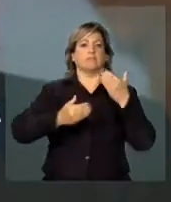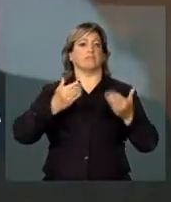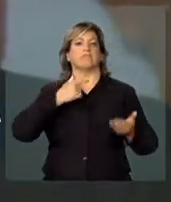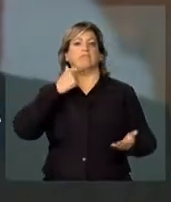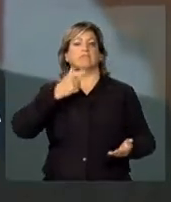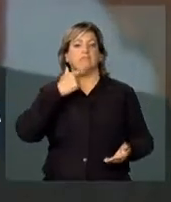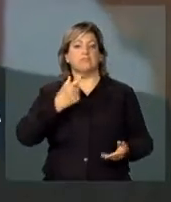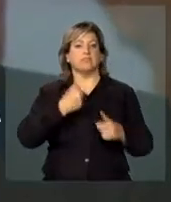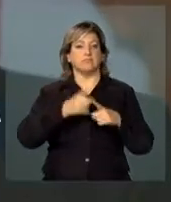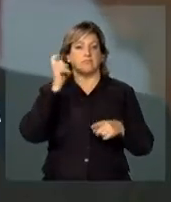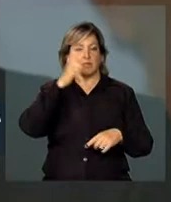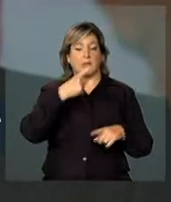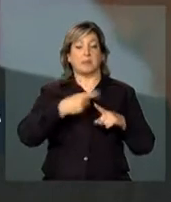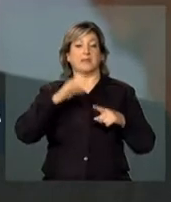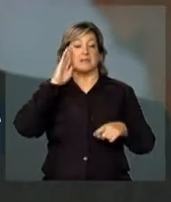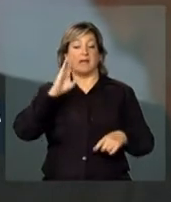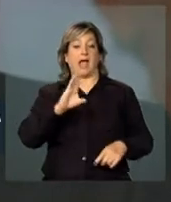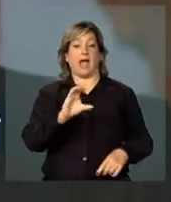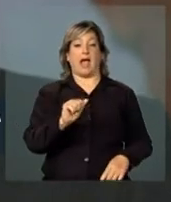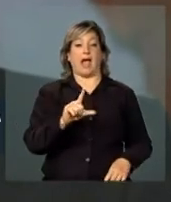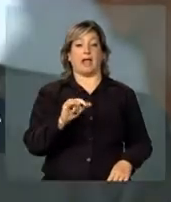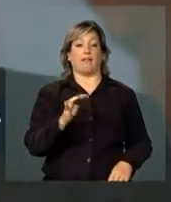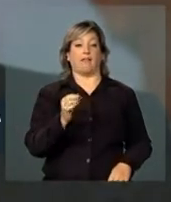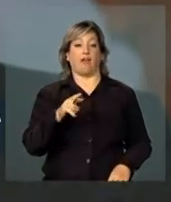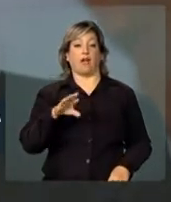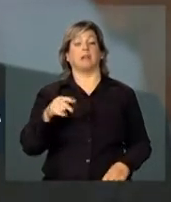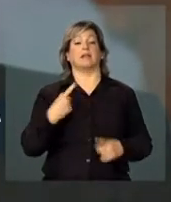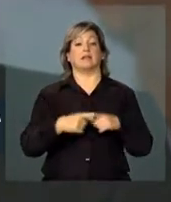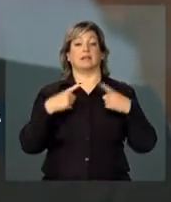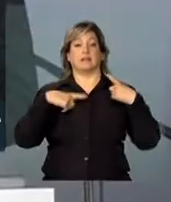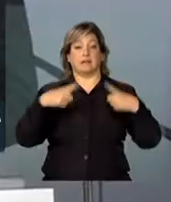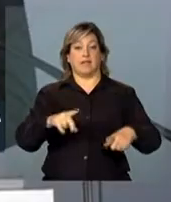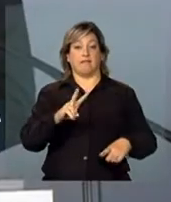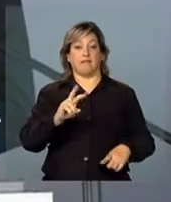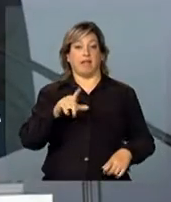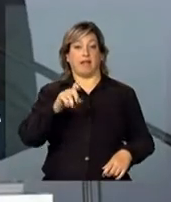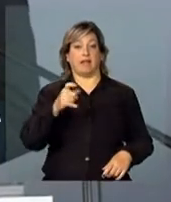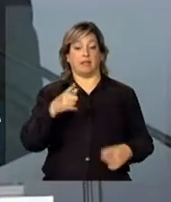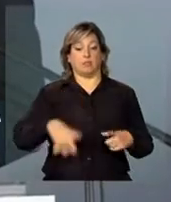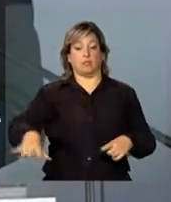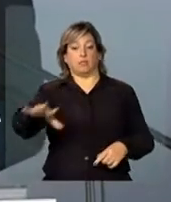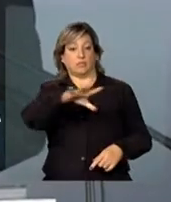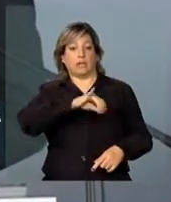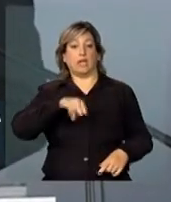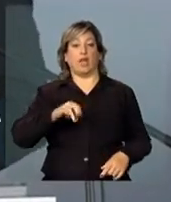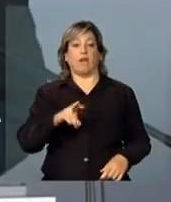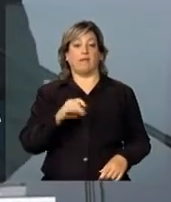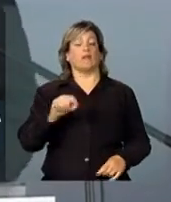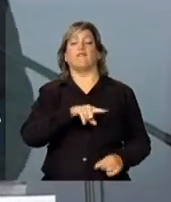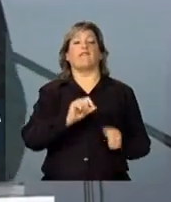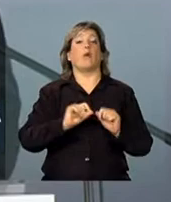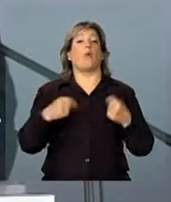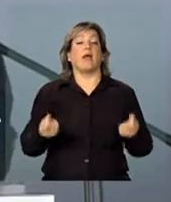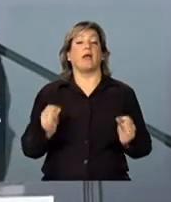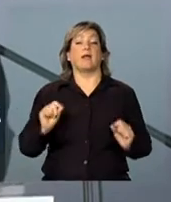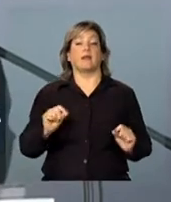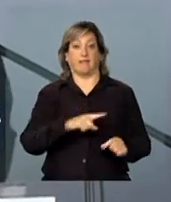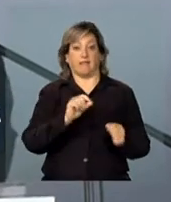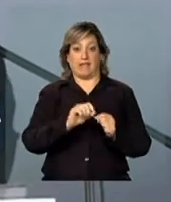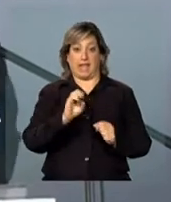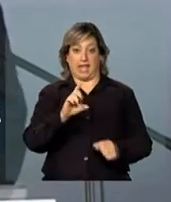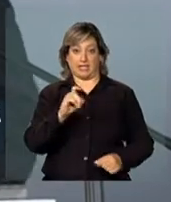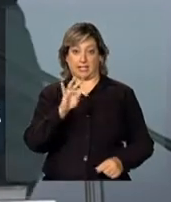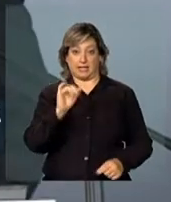principalmente em relação à Califórnia, que tem o Vale do Silício, que é um grande pódio de inovação. O é ele fez? Fez um edital